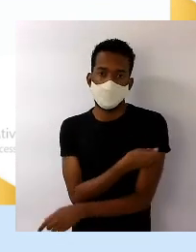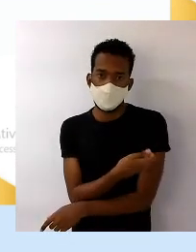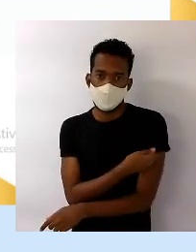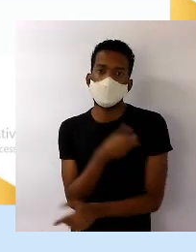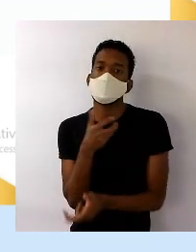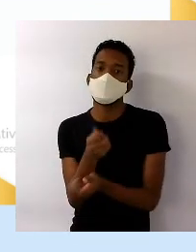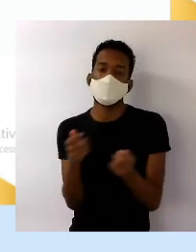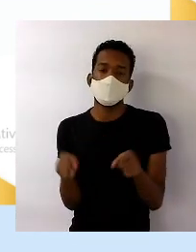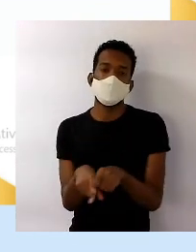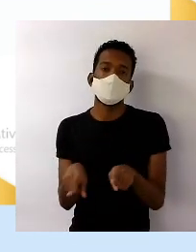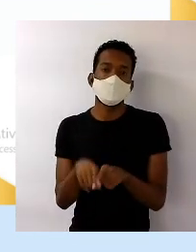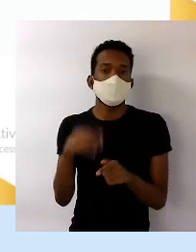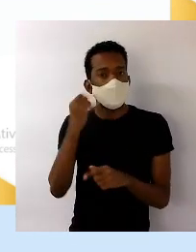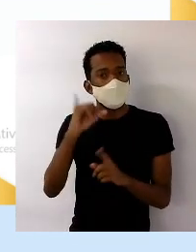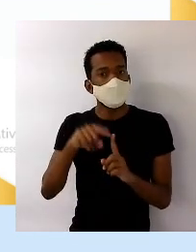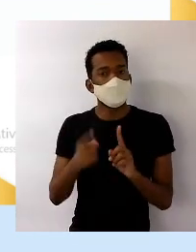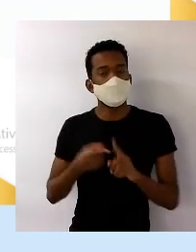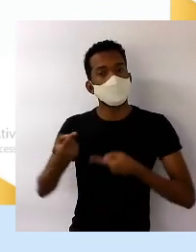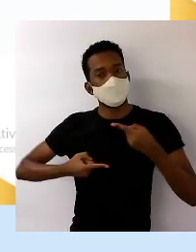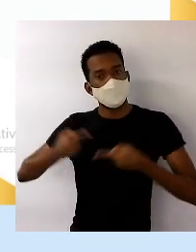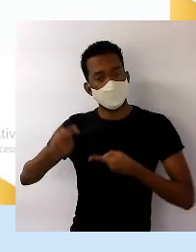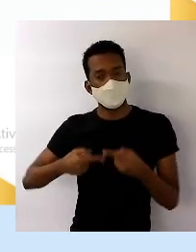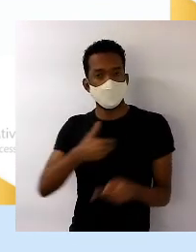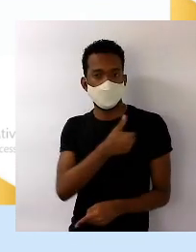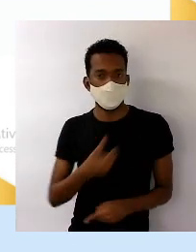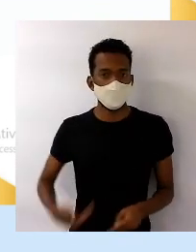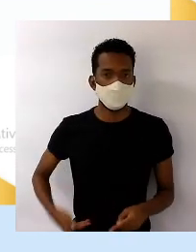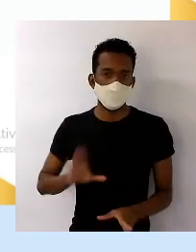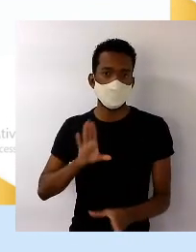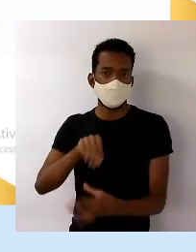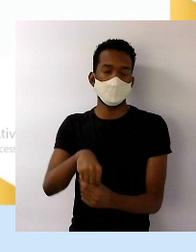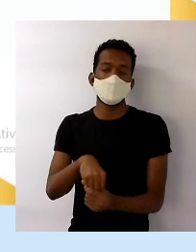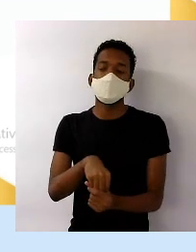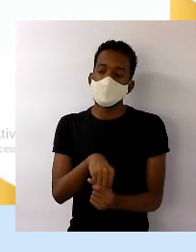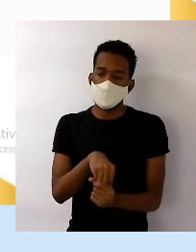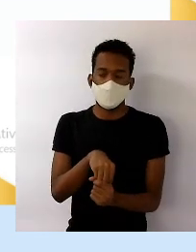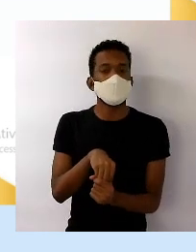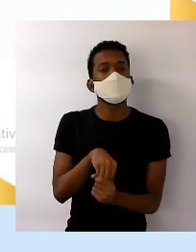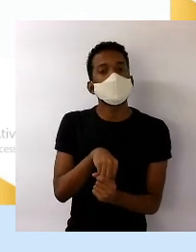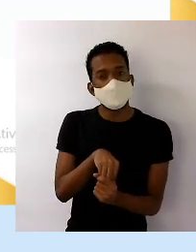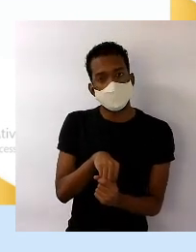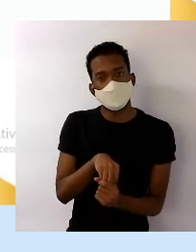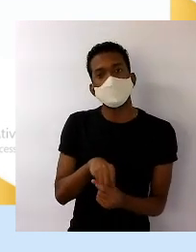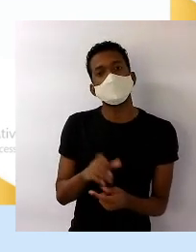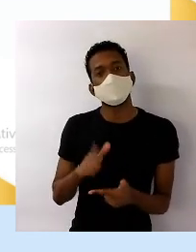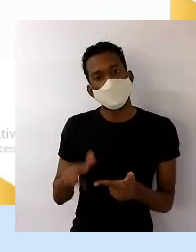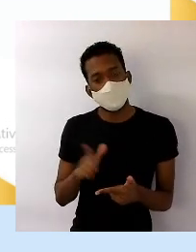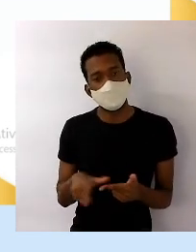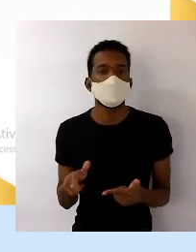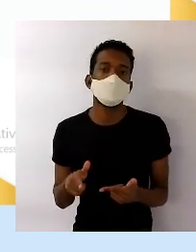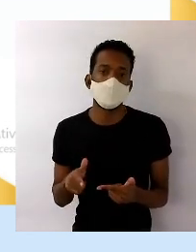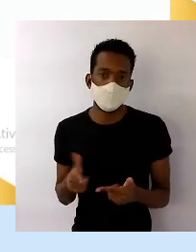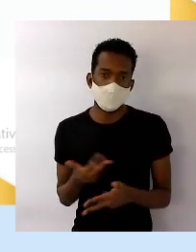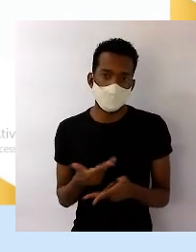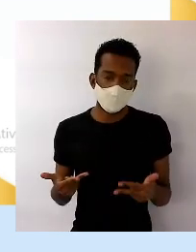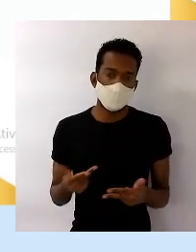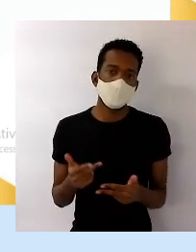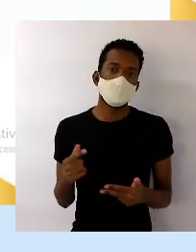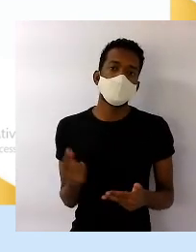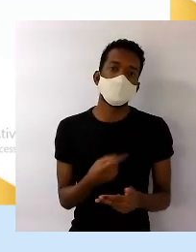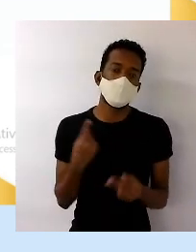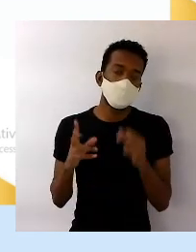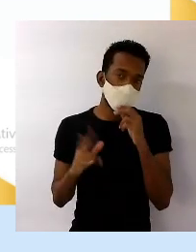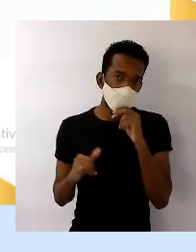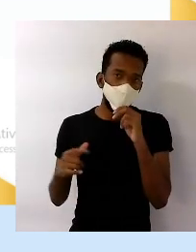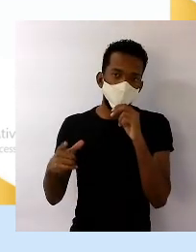as políticas públicas para problemas sanitários e essas coisas fizeram com que